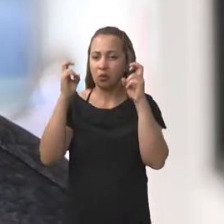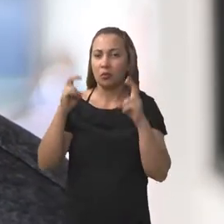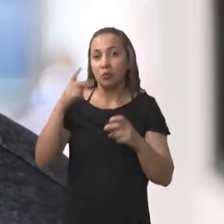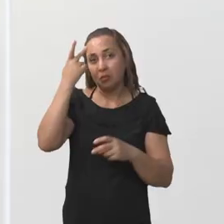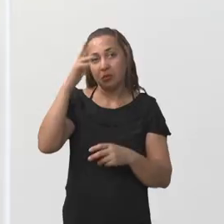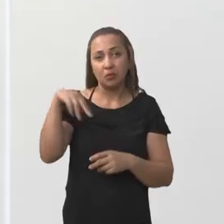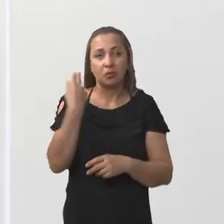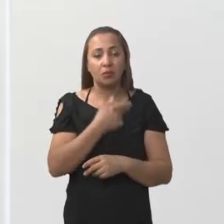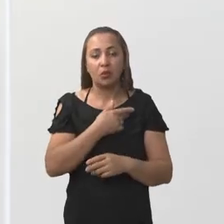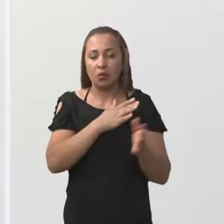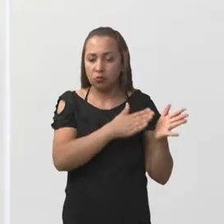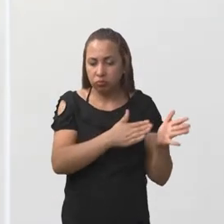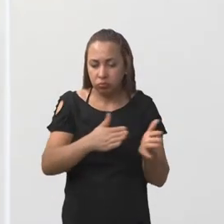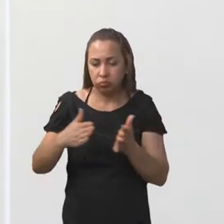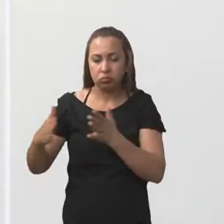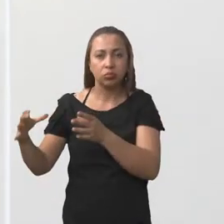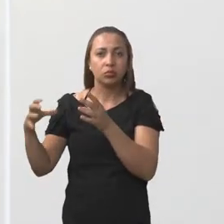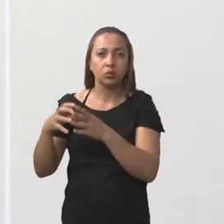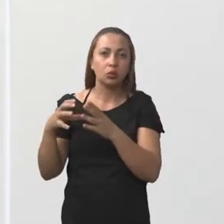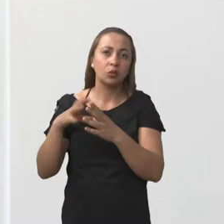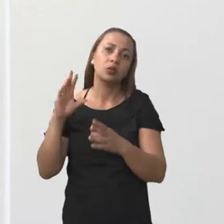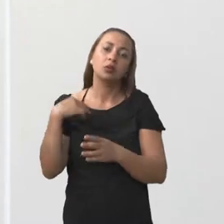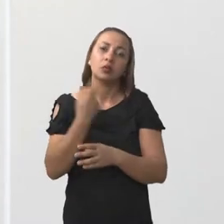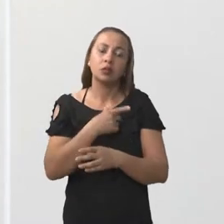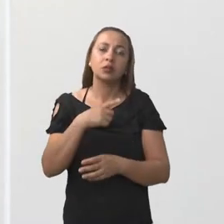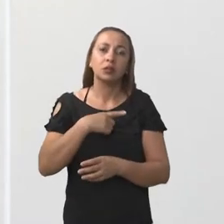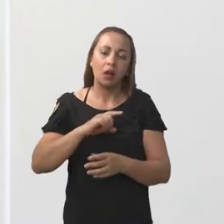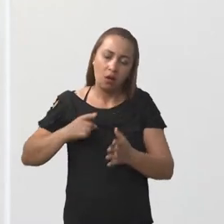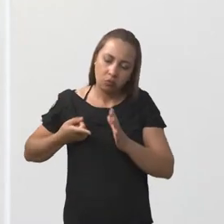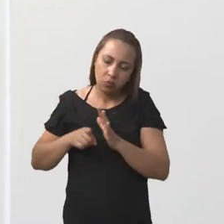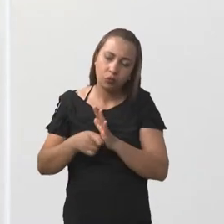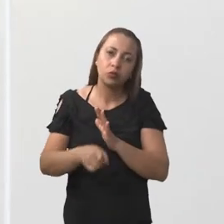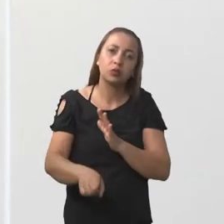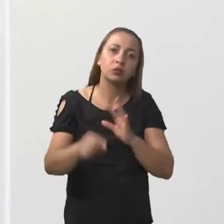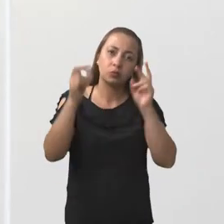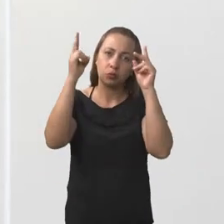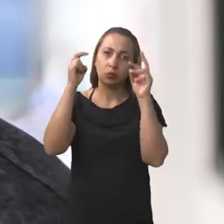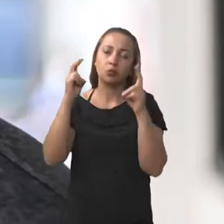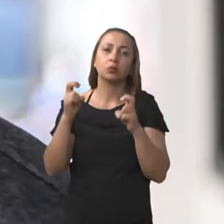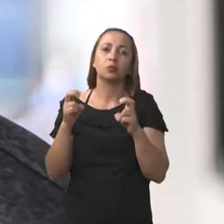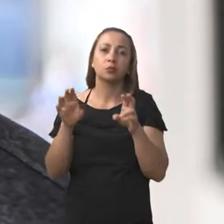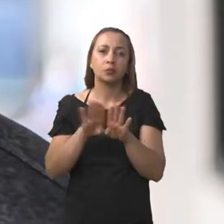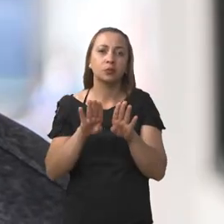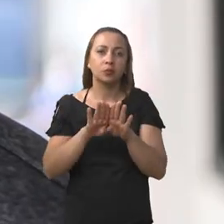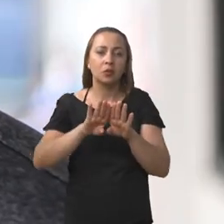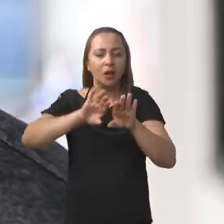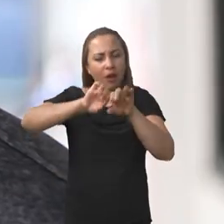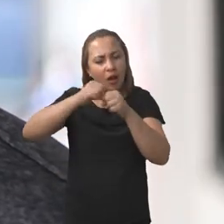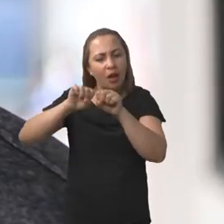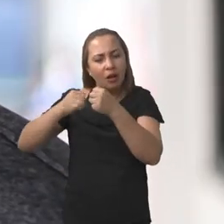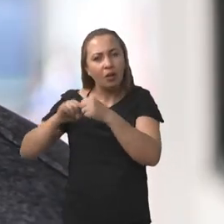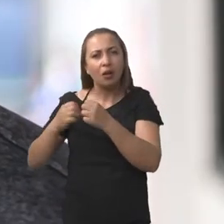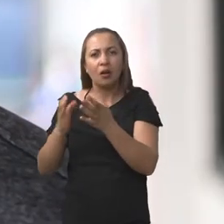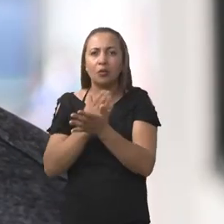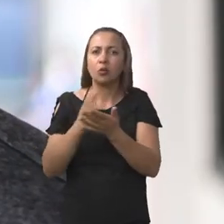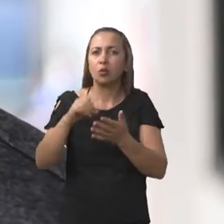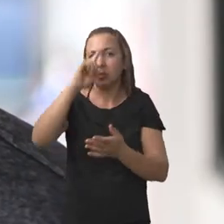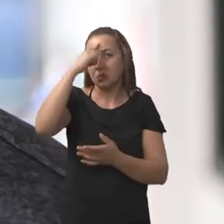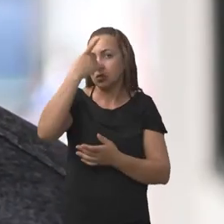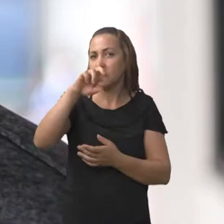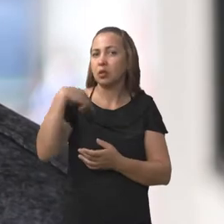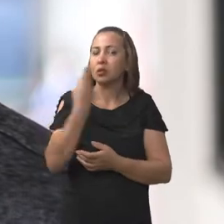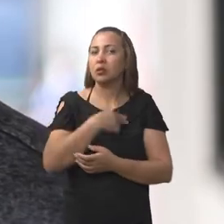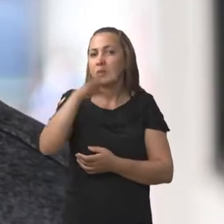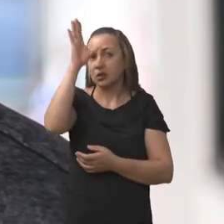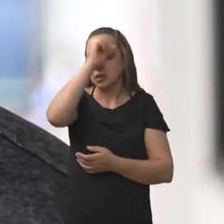para a gente conseguir conduzir esses grupos, a gente realmente deve ter esse aprofundamento teórico, e também desconstruir algumas ideias, né, que